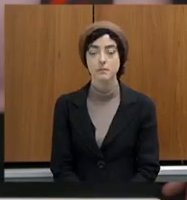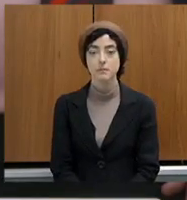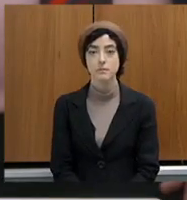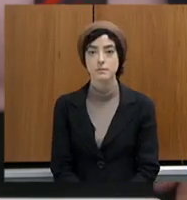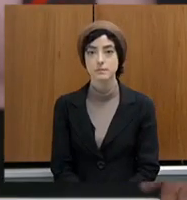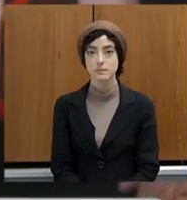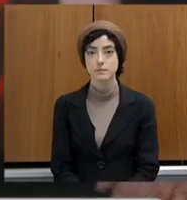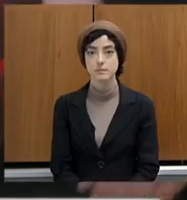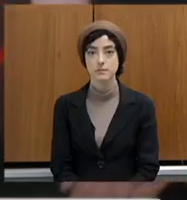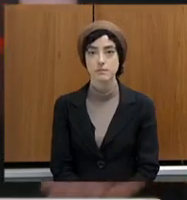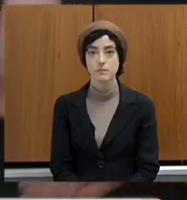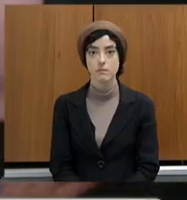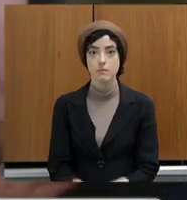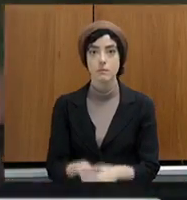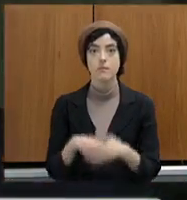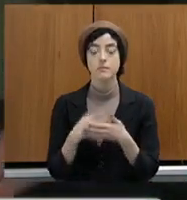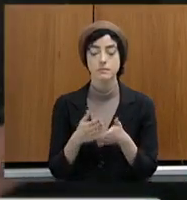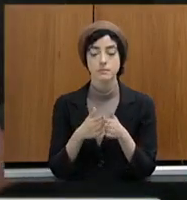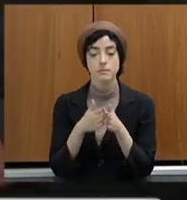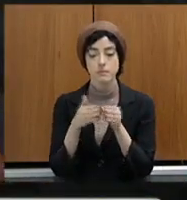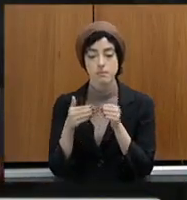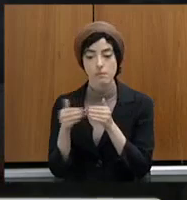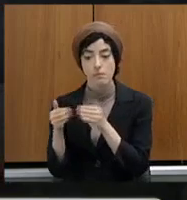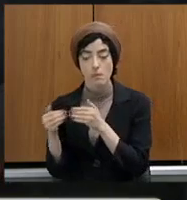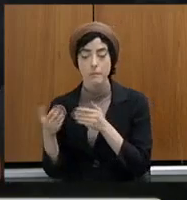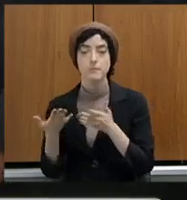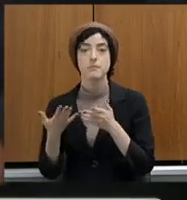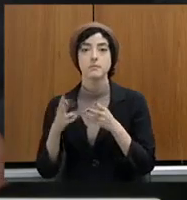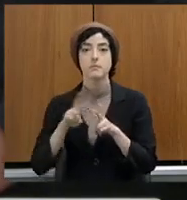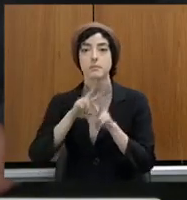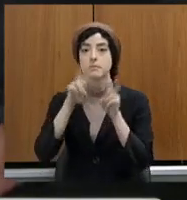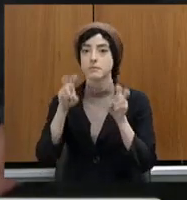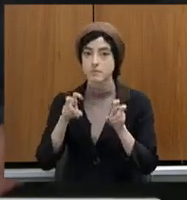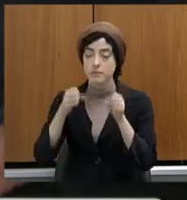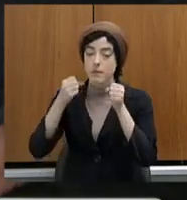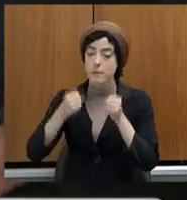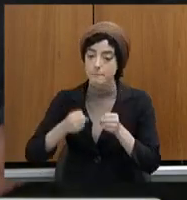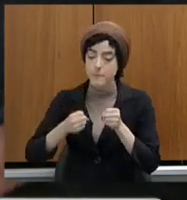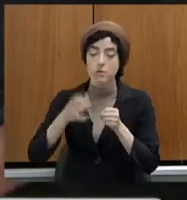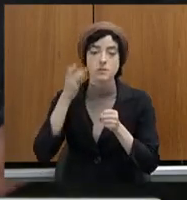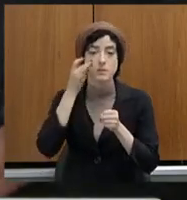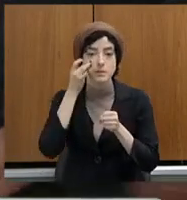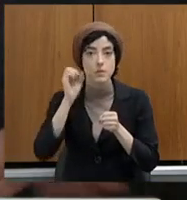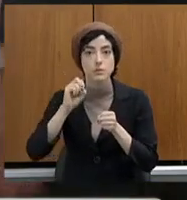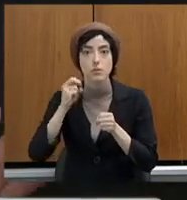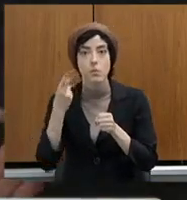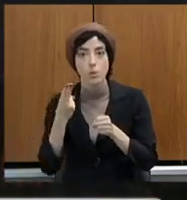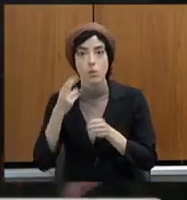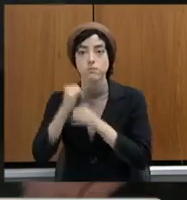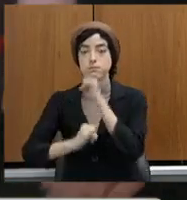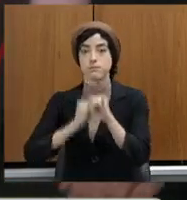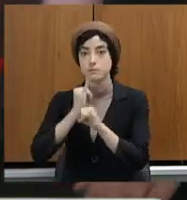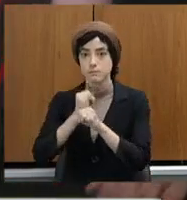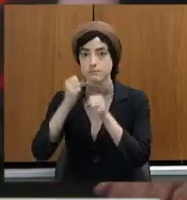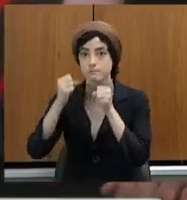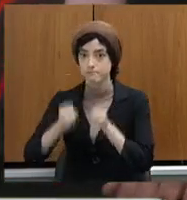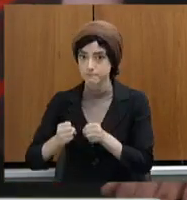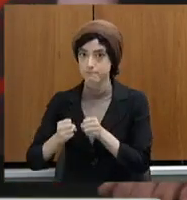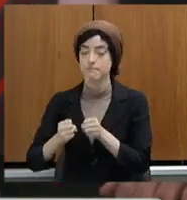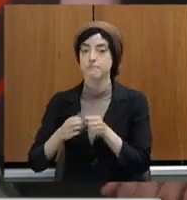requerimentos contendo recomendações referentes ao tema abordado, que serão deliberadas ao final desta reunião.